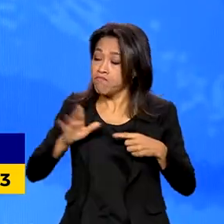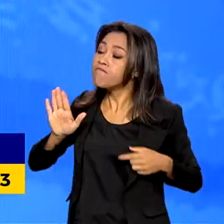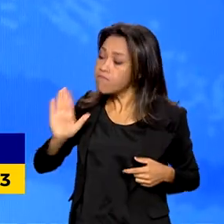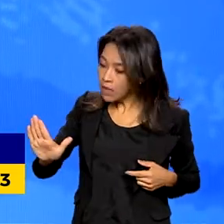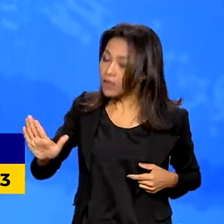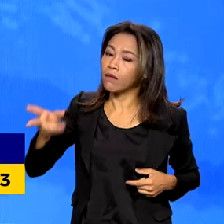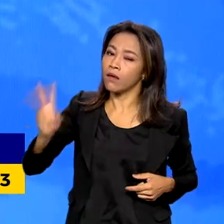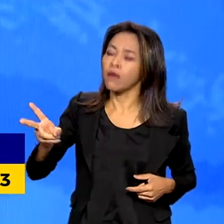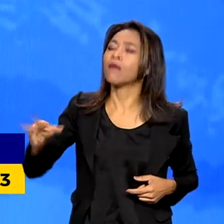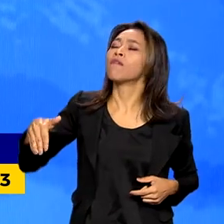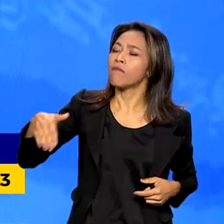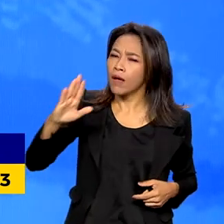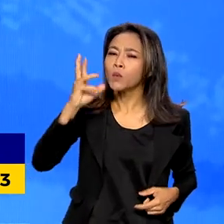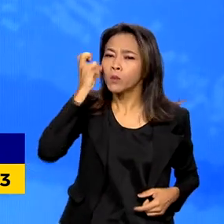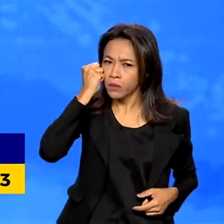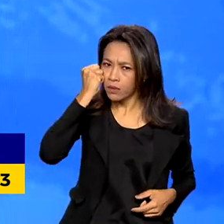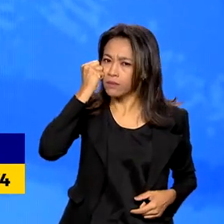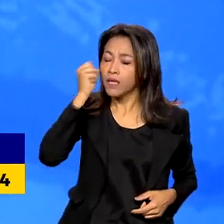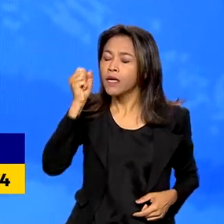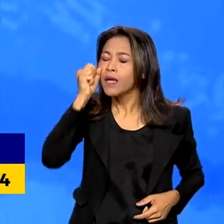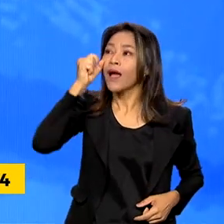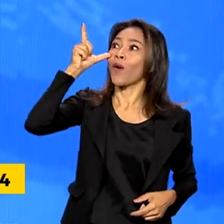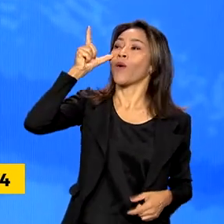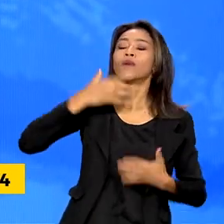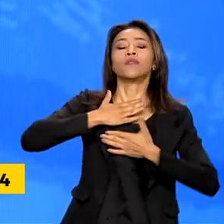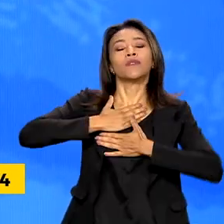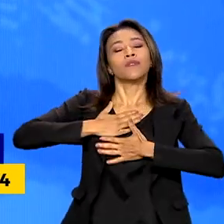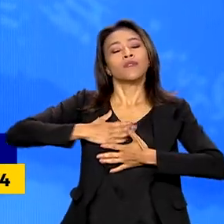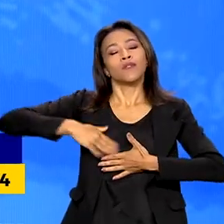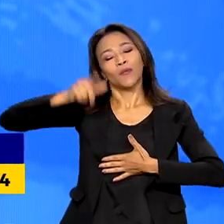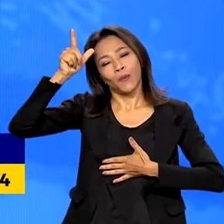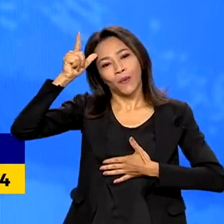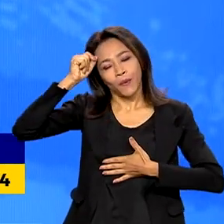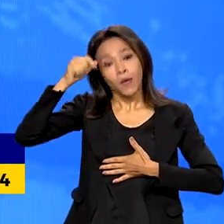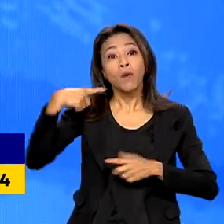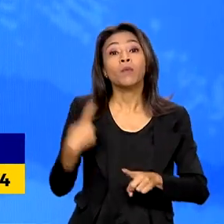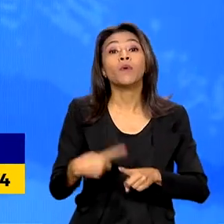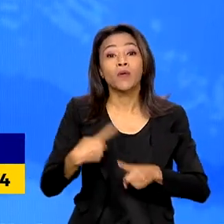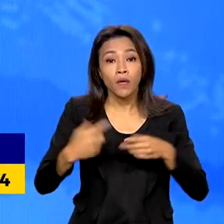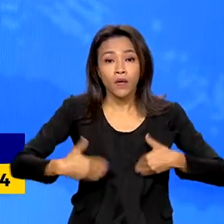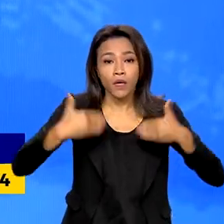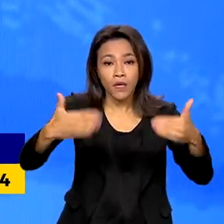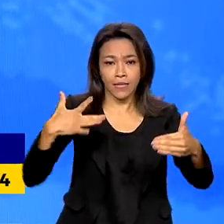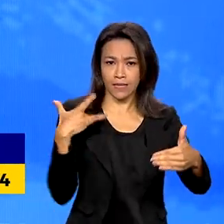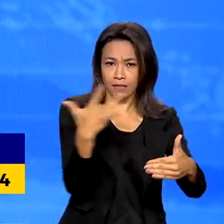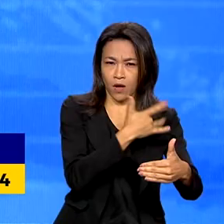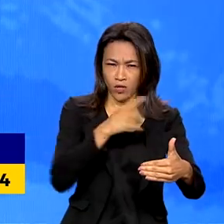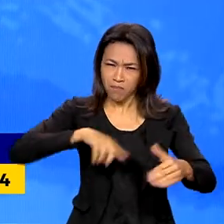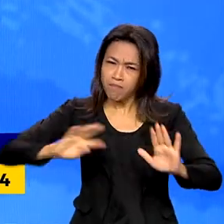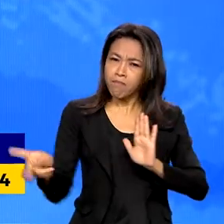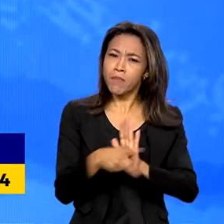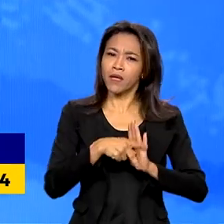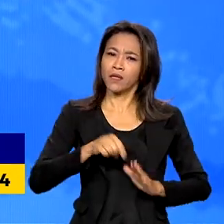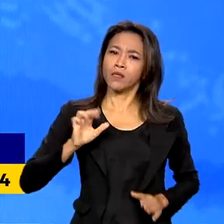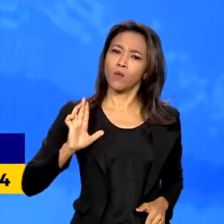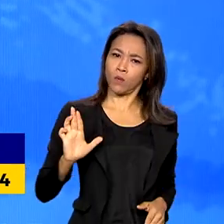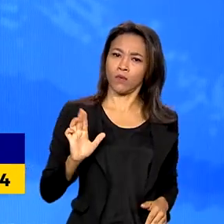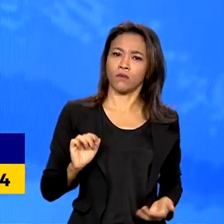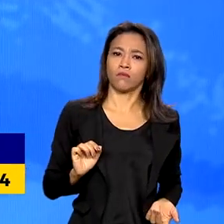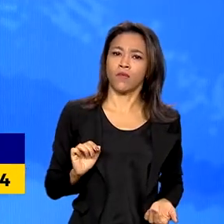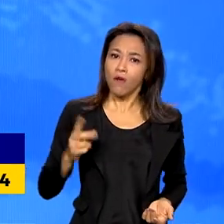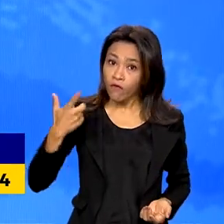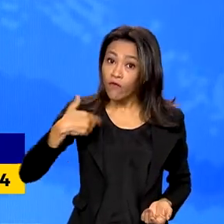vá dormir e acorde tranquilo, porque o Ministério da Saúde é do Lula. Foi